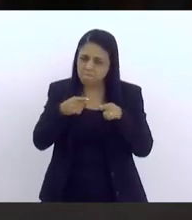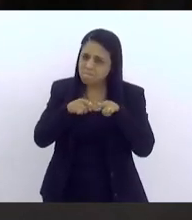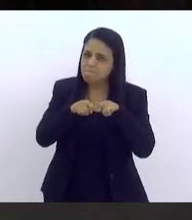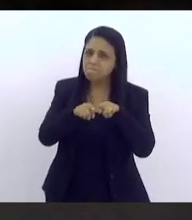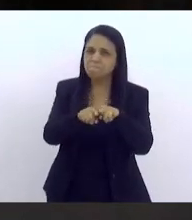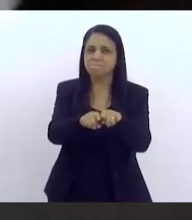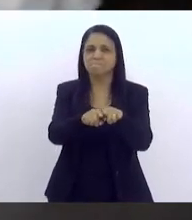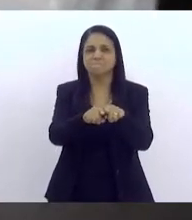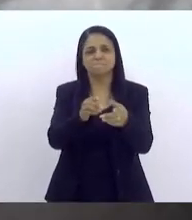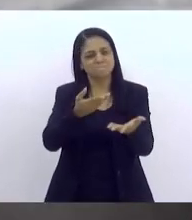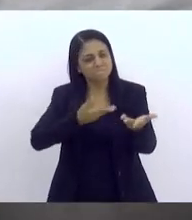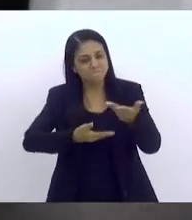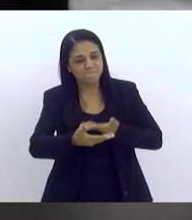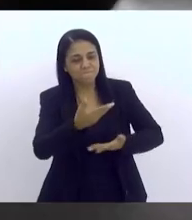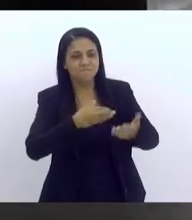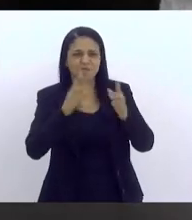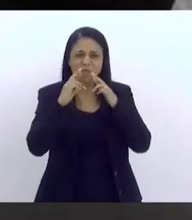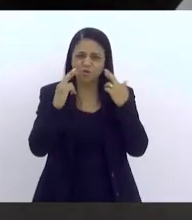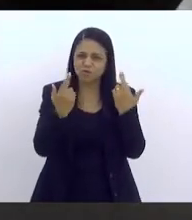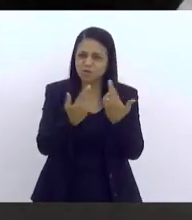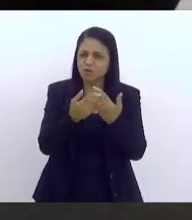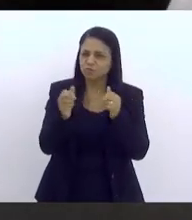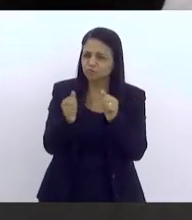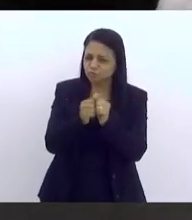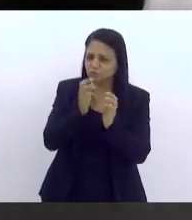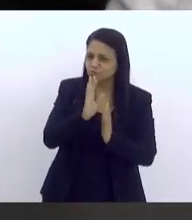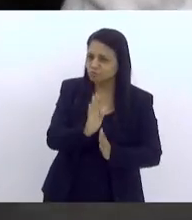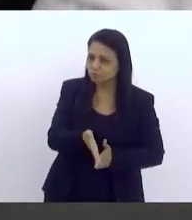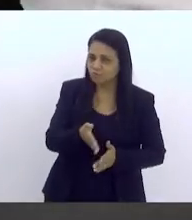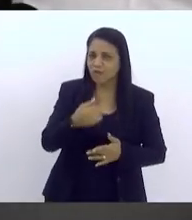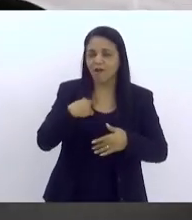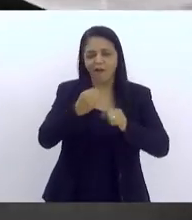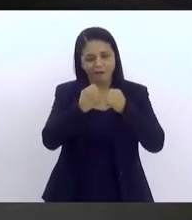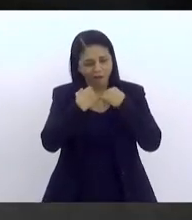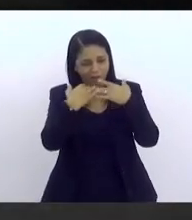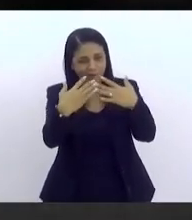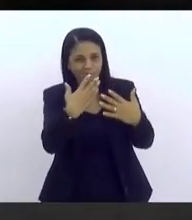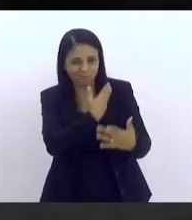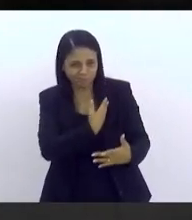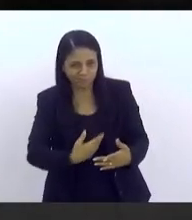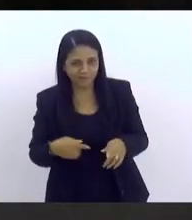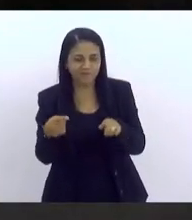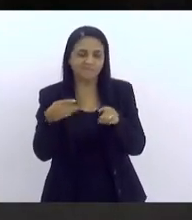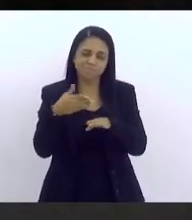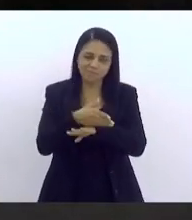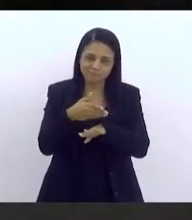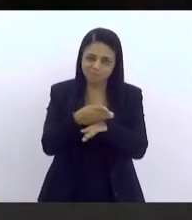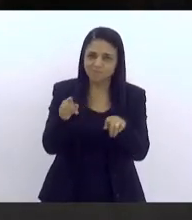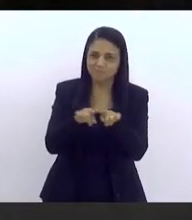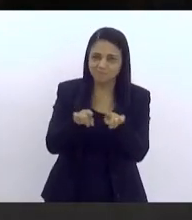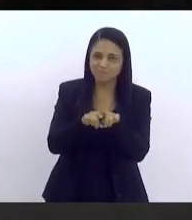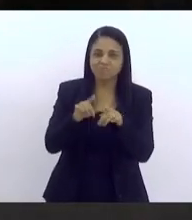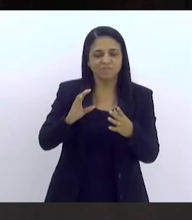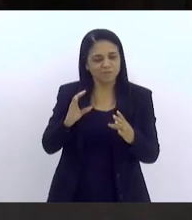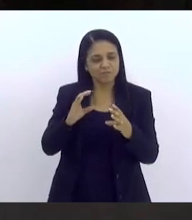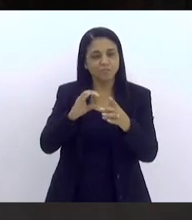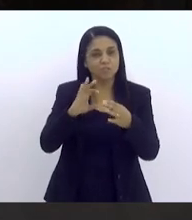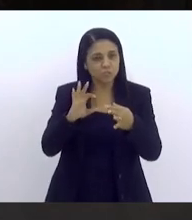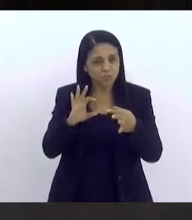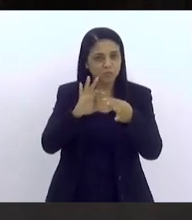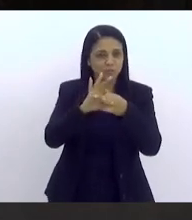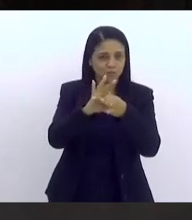fizemos algumas reuniões juntos, já participou das nossas audiências e vem muito a somar conosco.